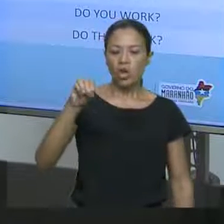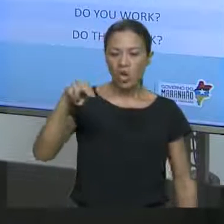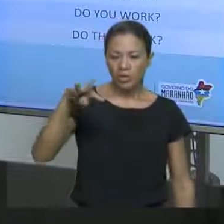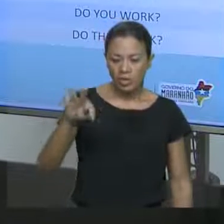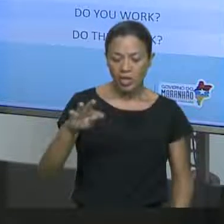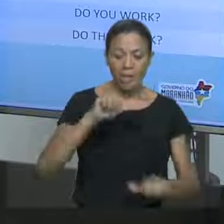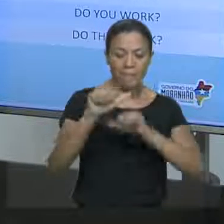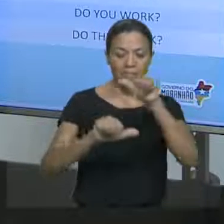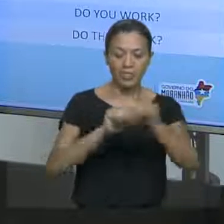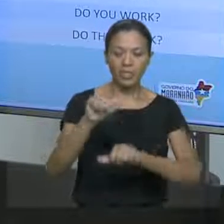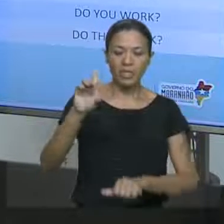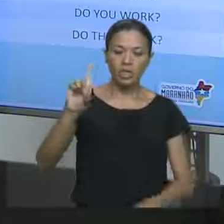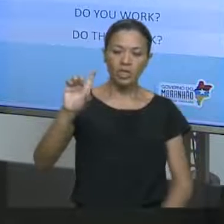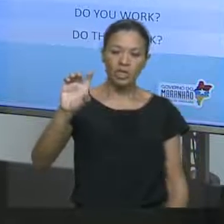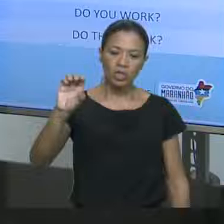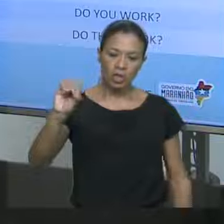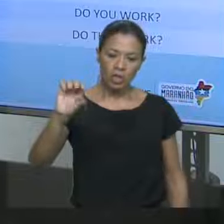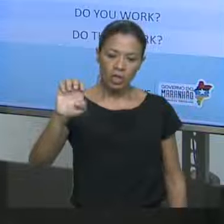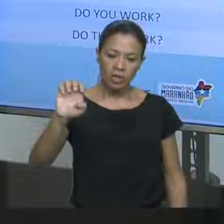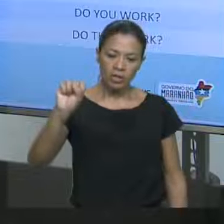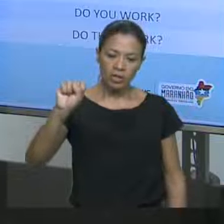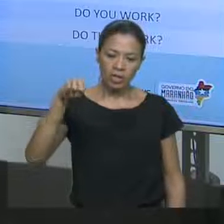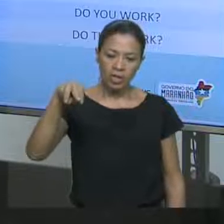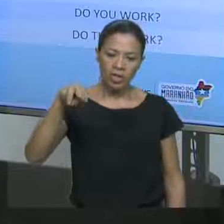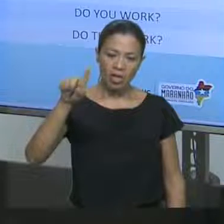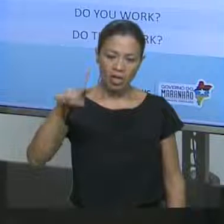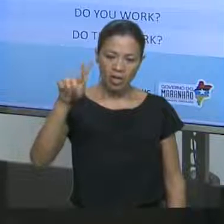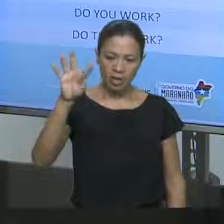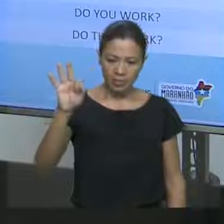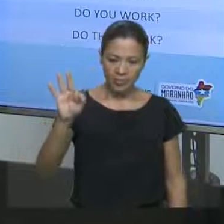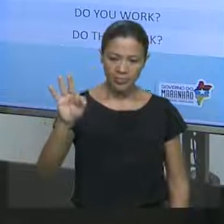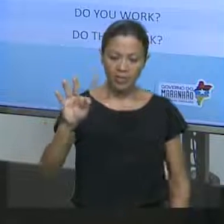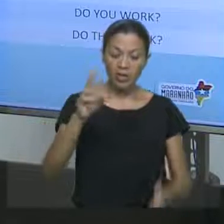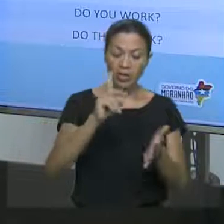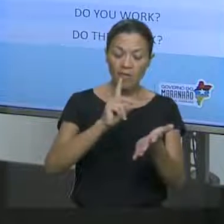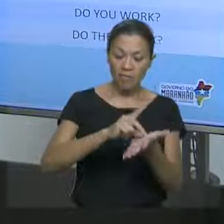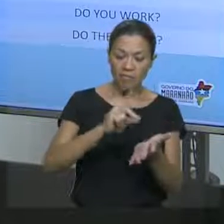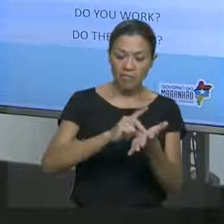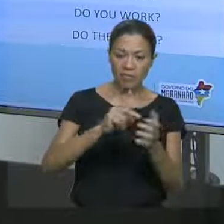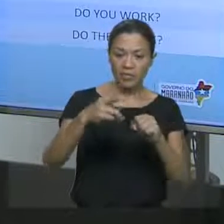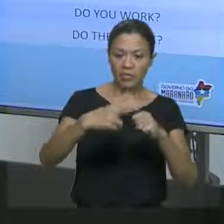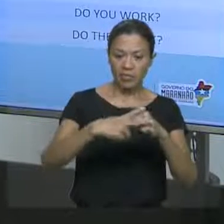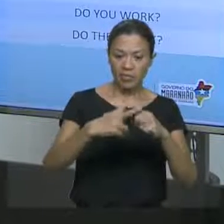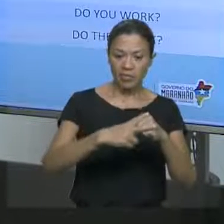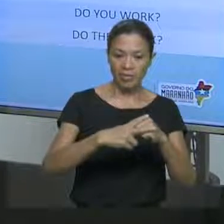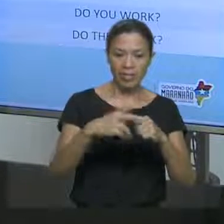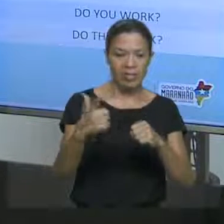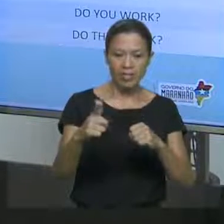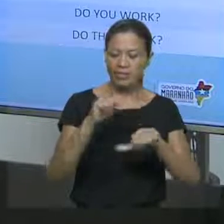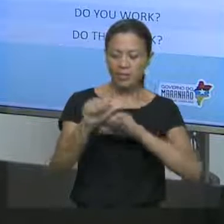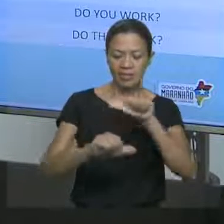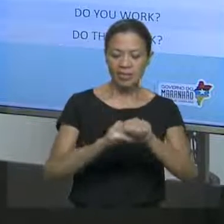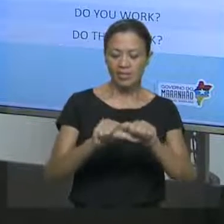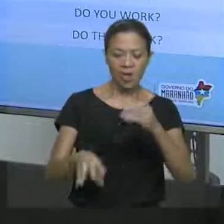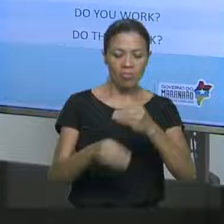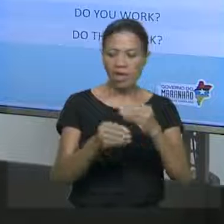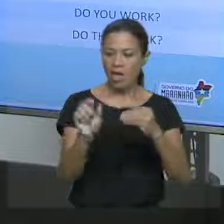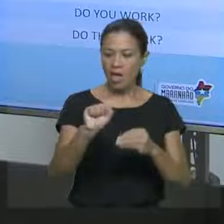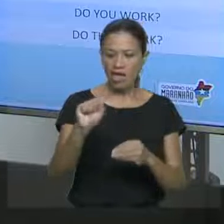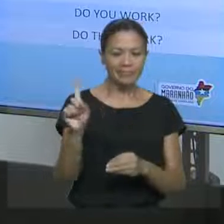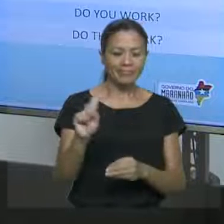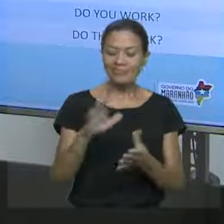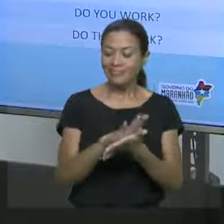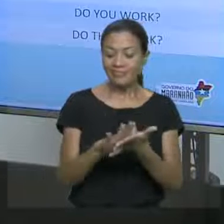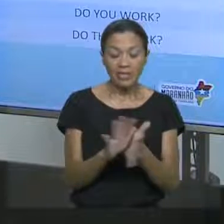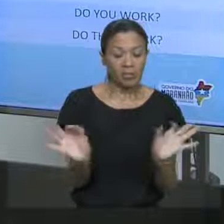quê? O doesn't, o doesn't, e o verbo, que é o verbo original, que é o work, ele não vai ter nenhuma alteração de S, de nada. Ele